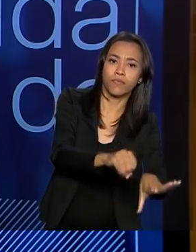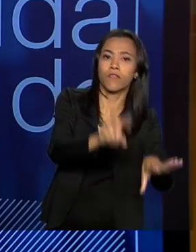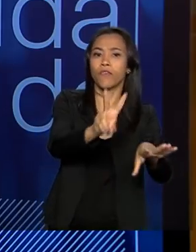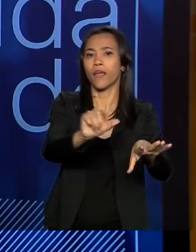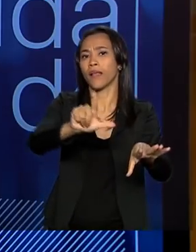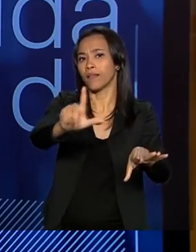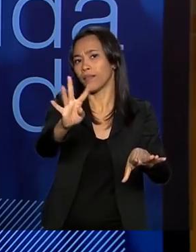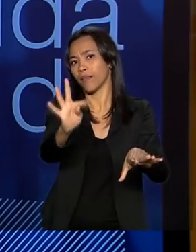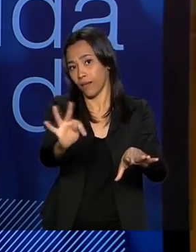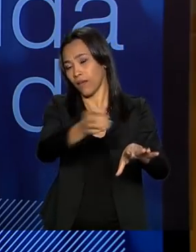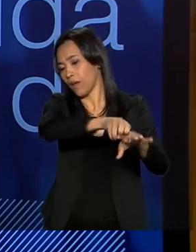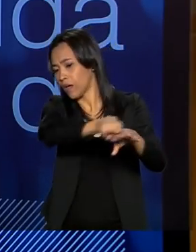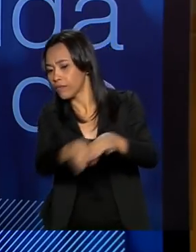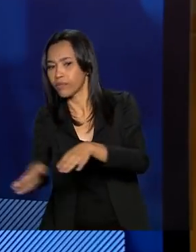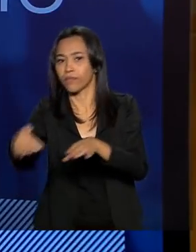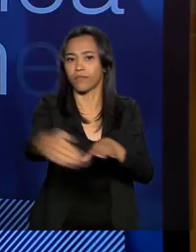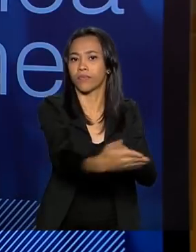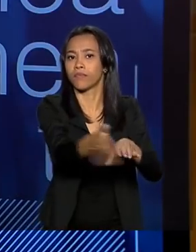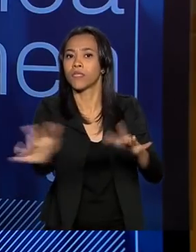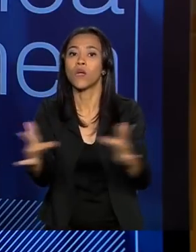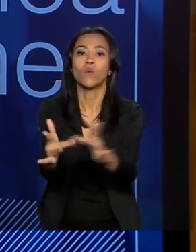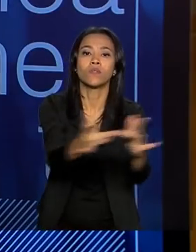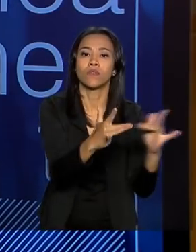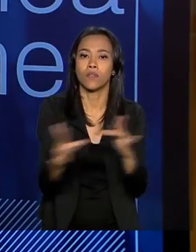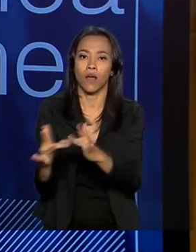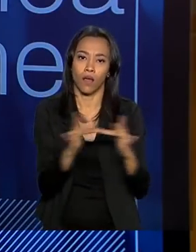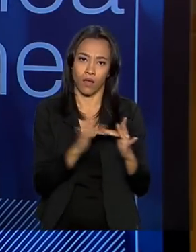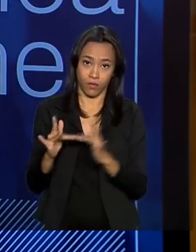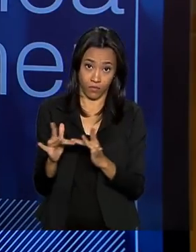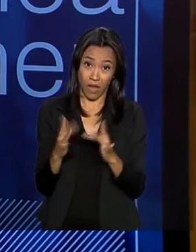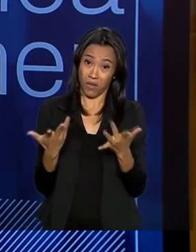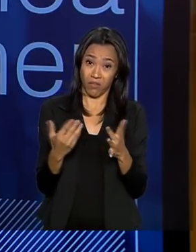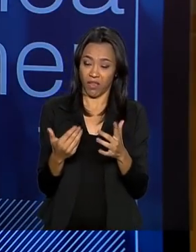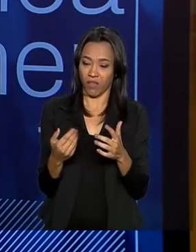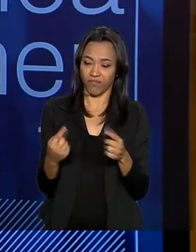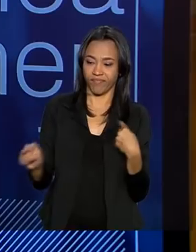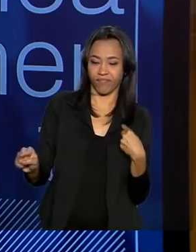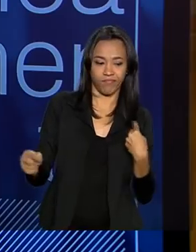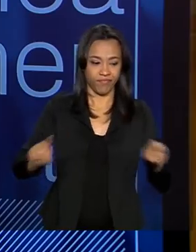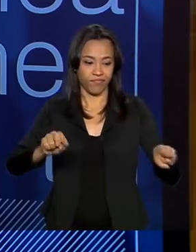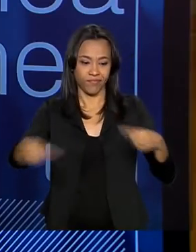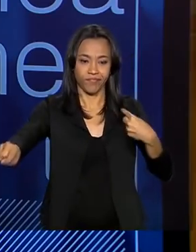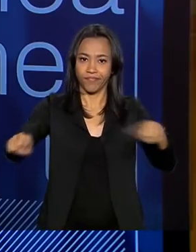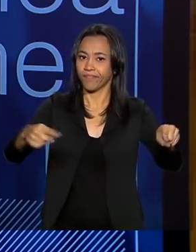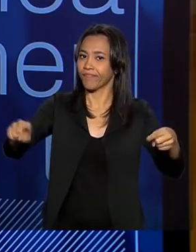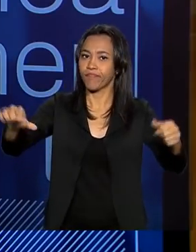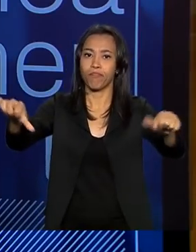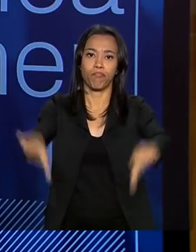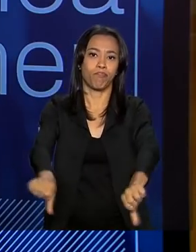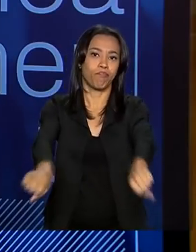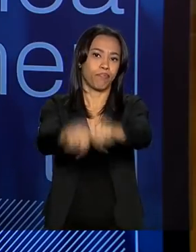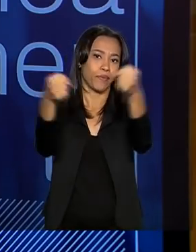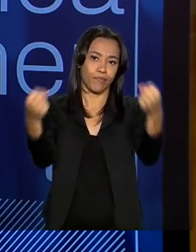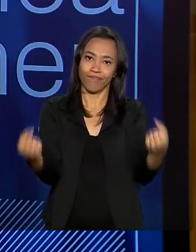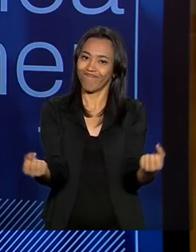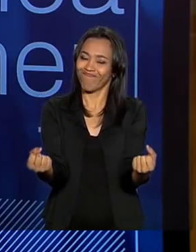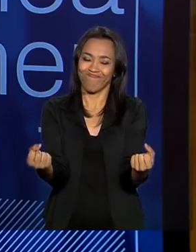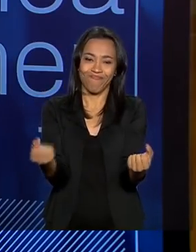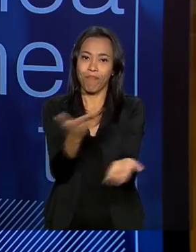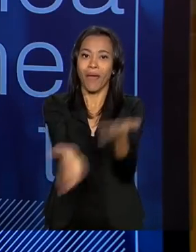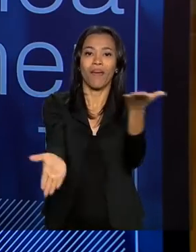Quando essas formas diferentes de transporte concorrem entre si, todos pedem. A população perde.